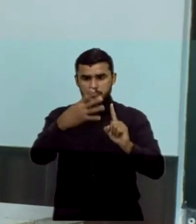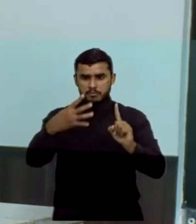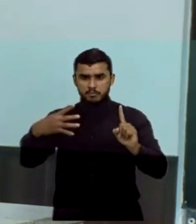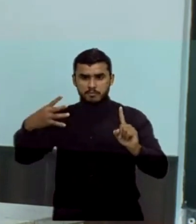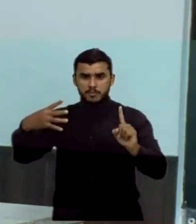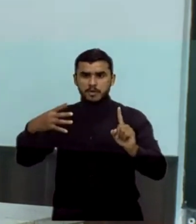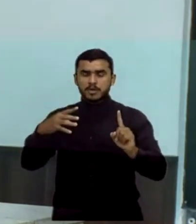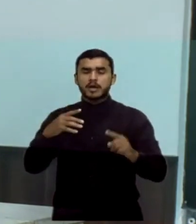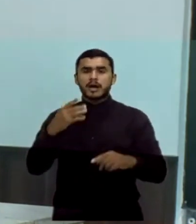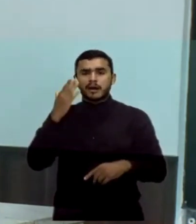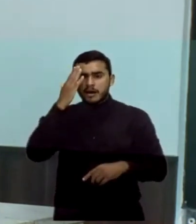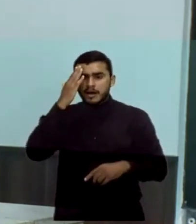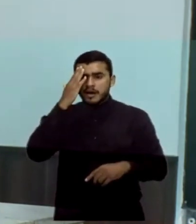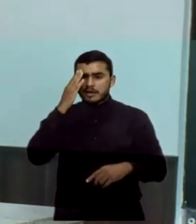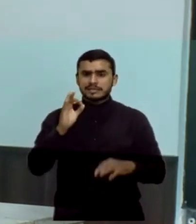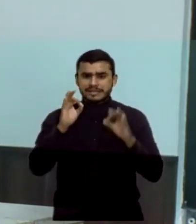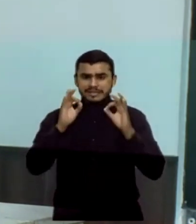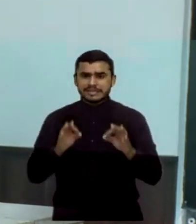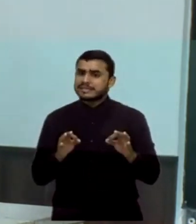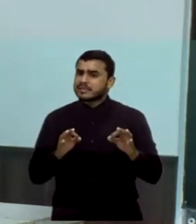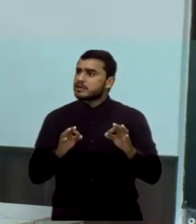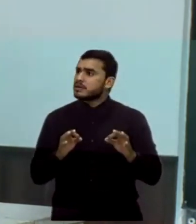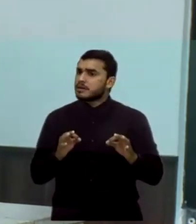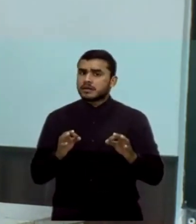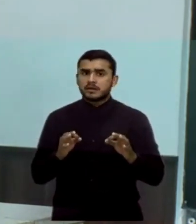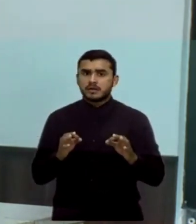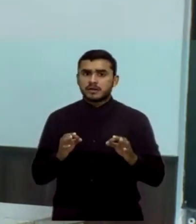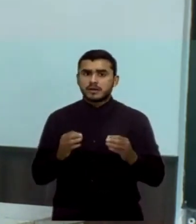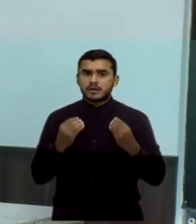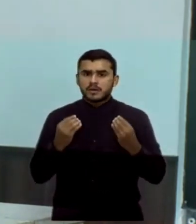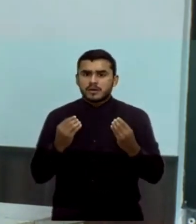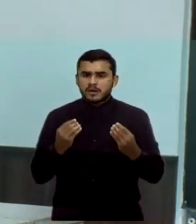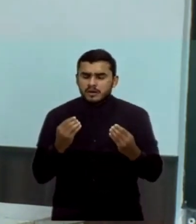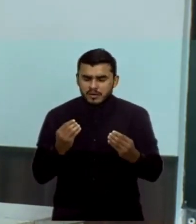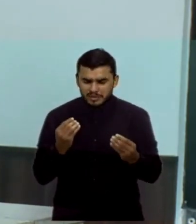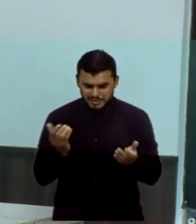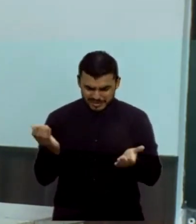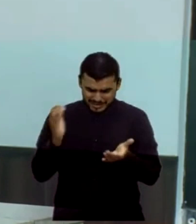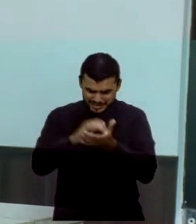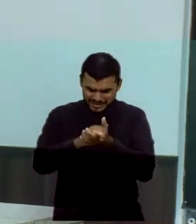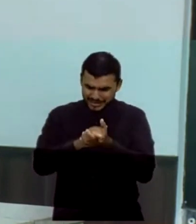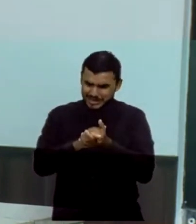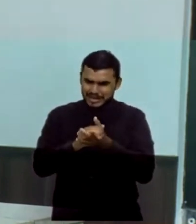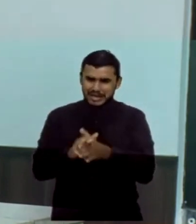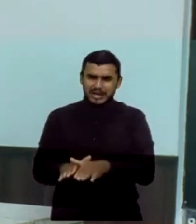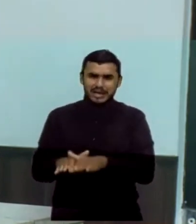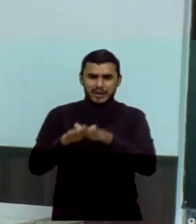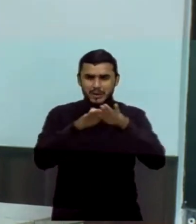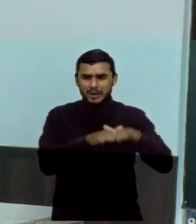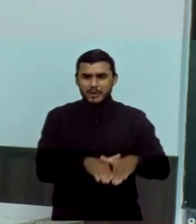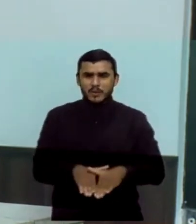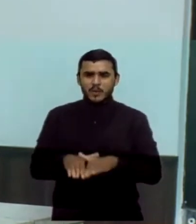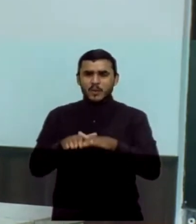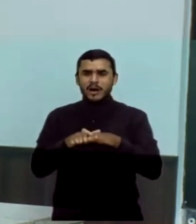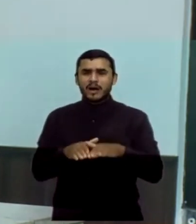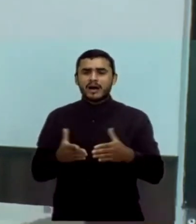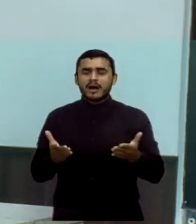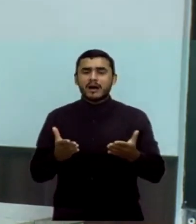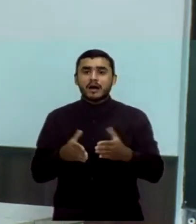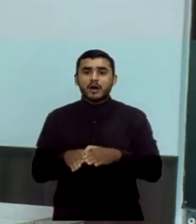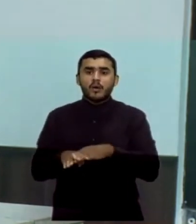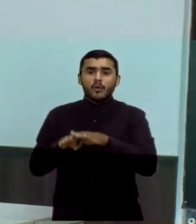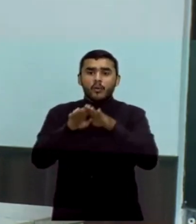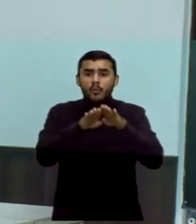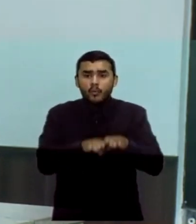+, não há nenhum momento de descanso, porque até os poucos direitos